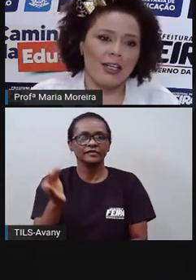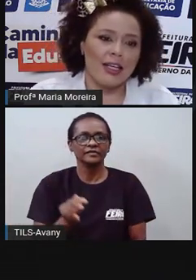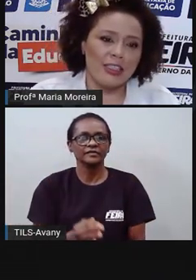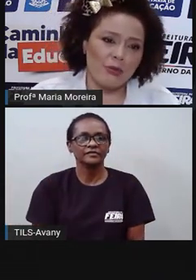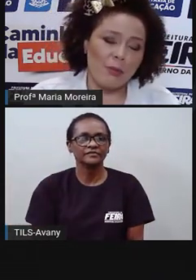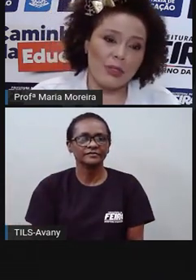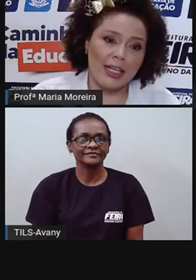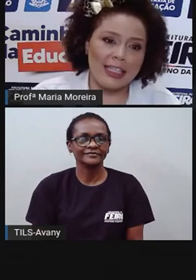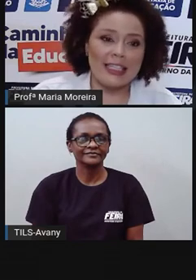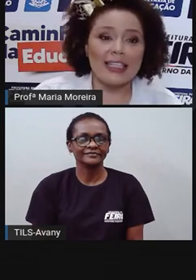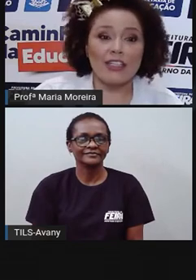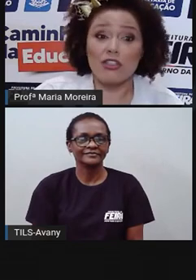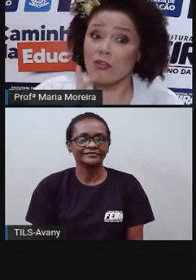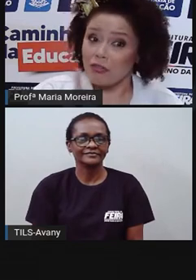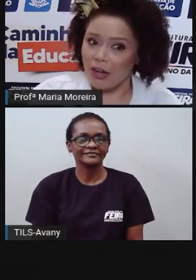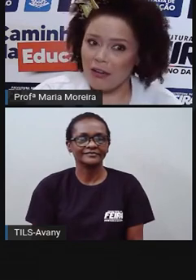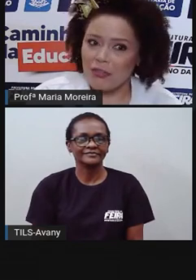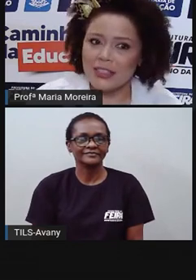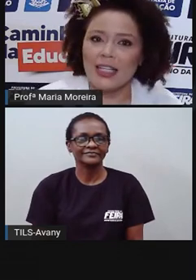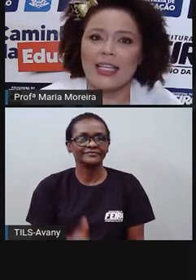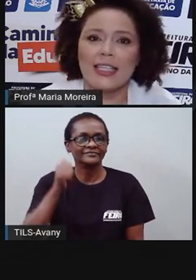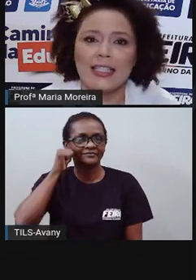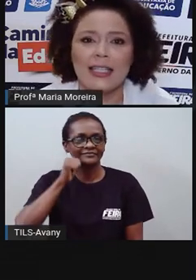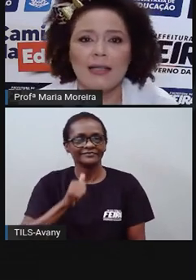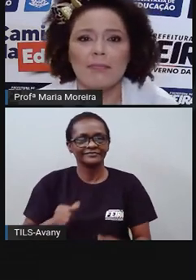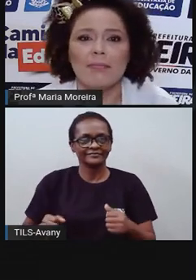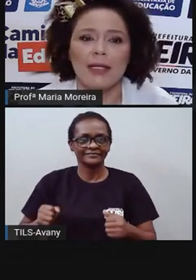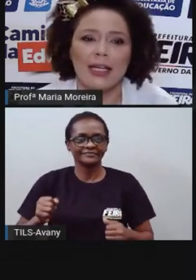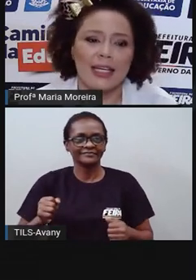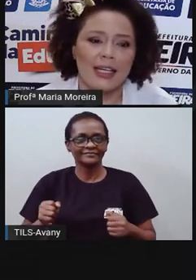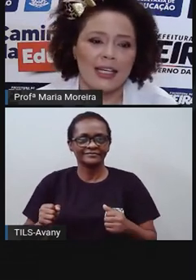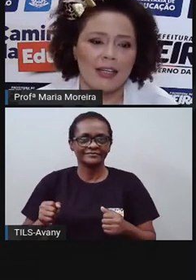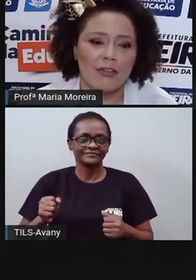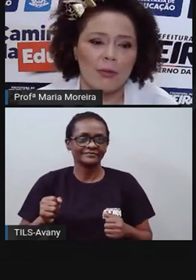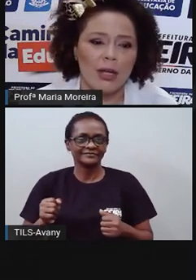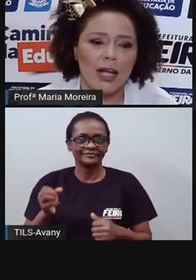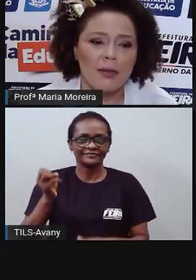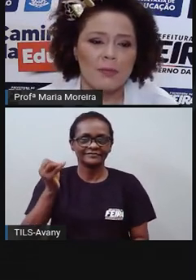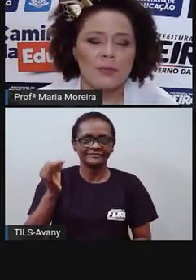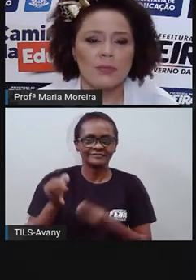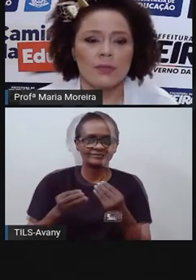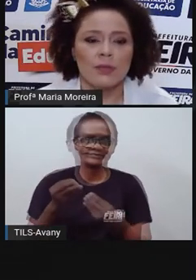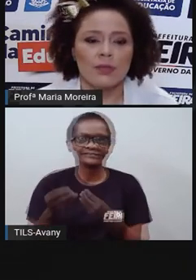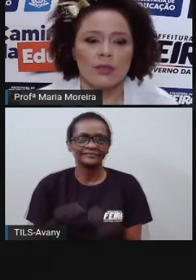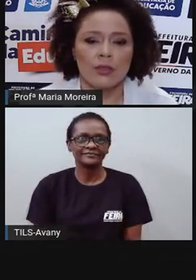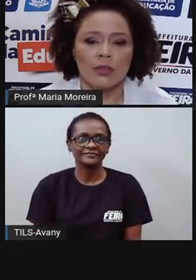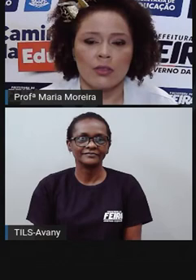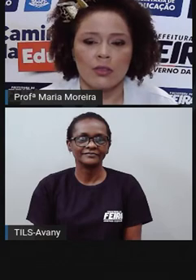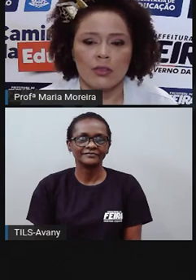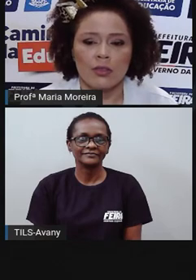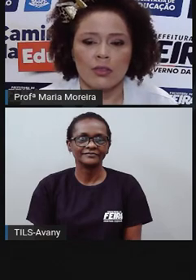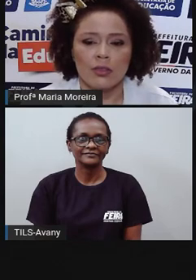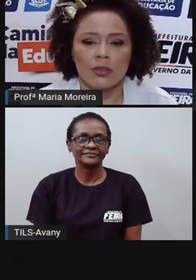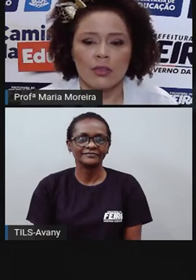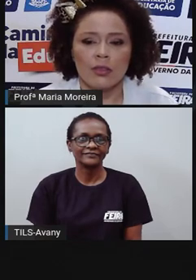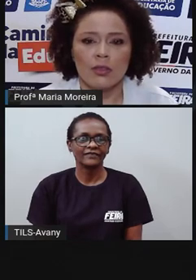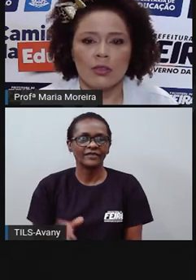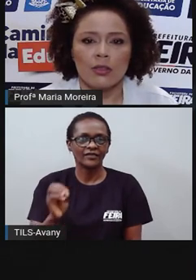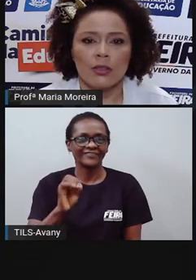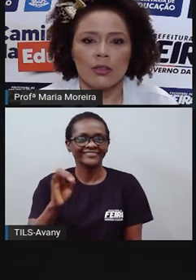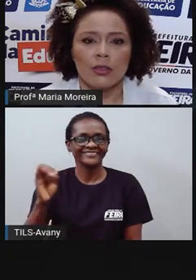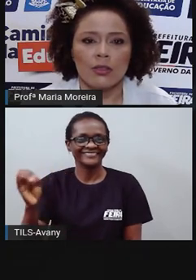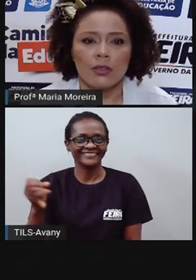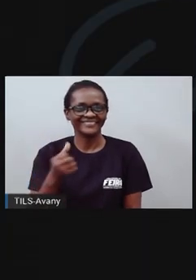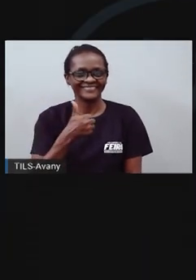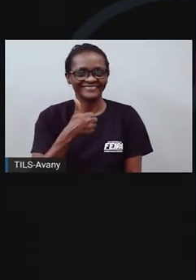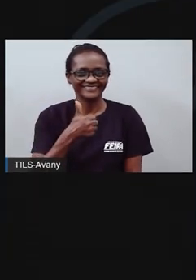de uma bonequinha que a gente vai fazer aqui também. Vamos lá? Oi, pessoal, tudo bem?